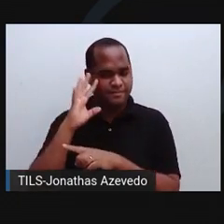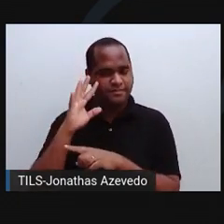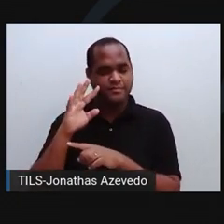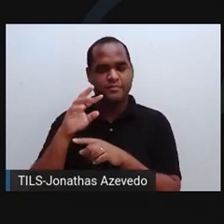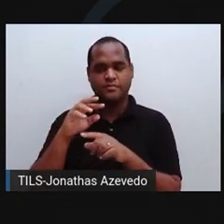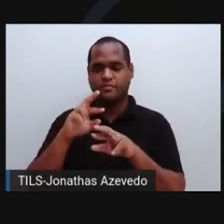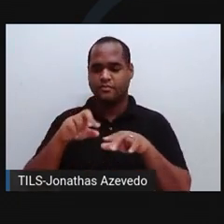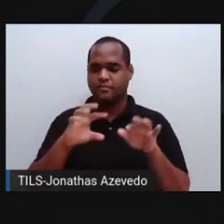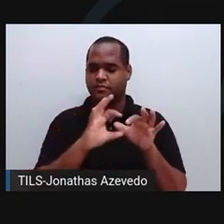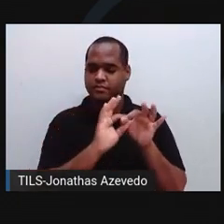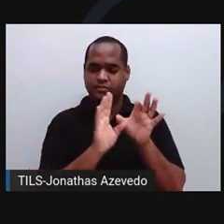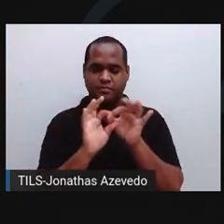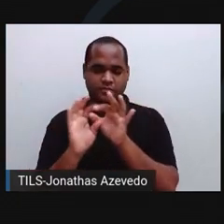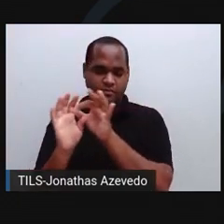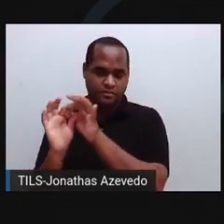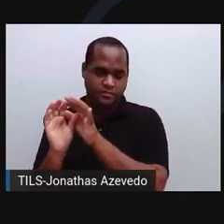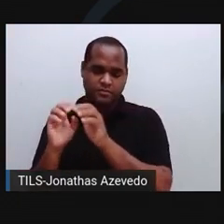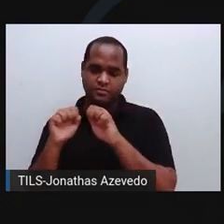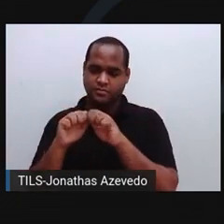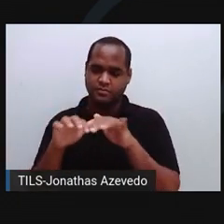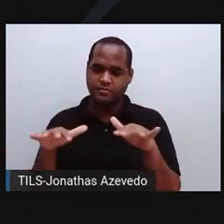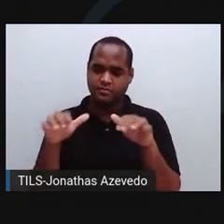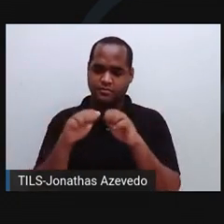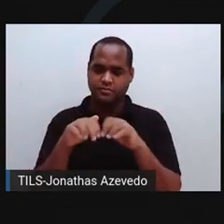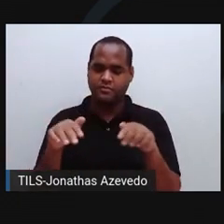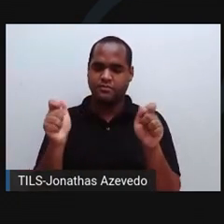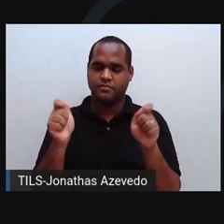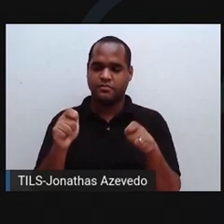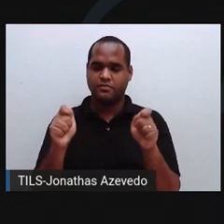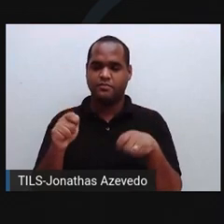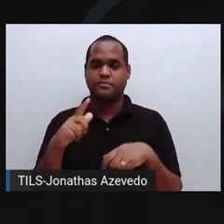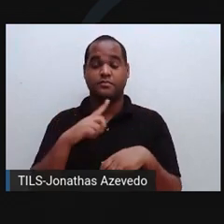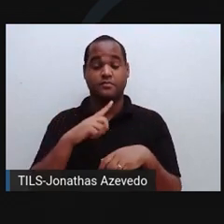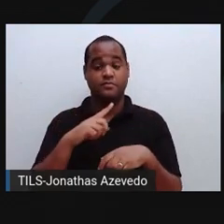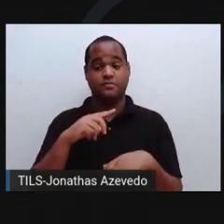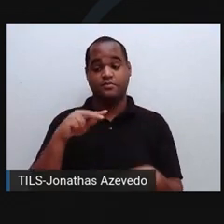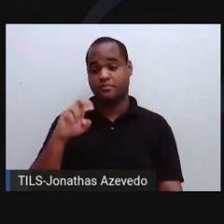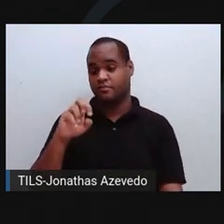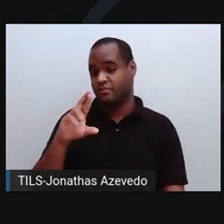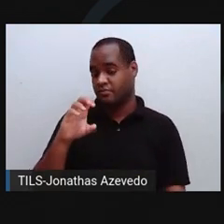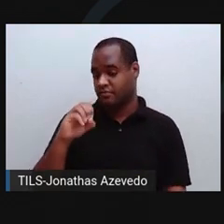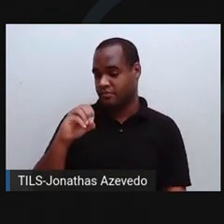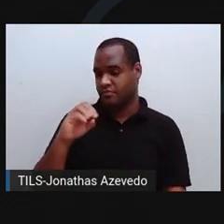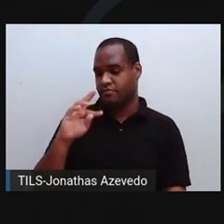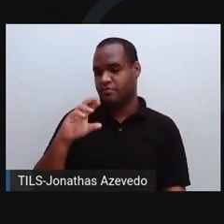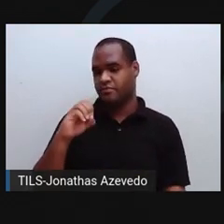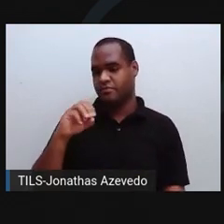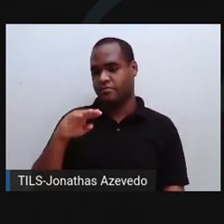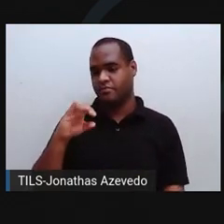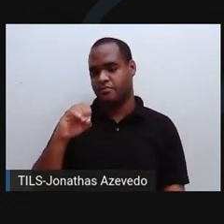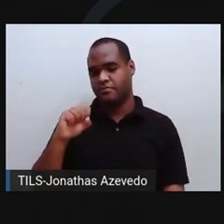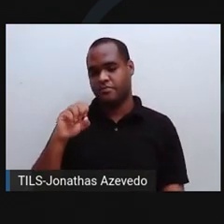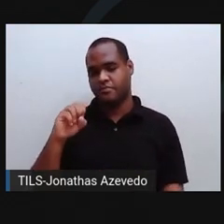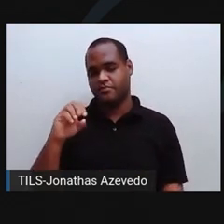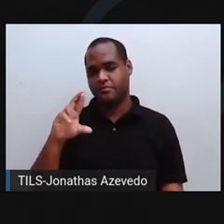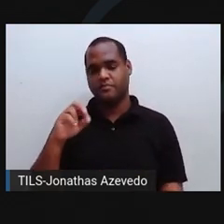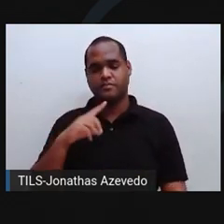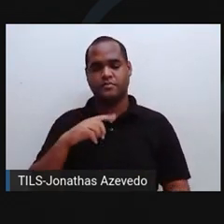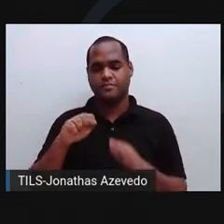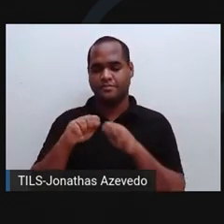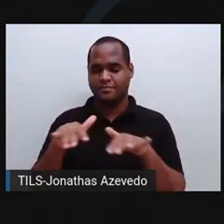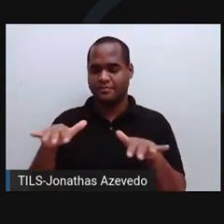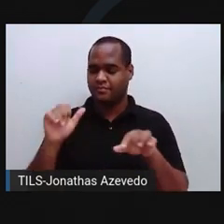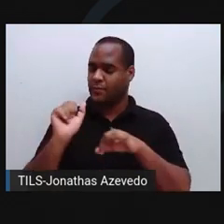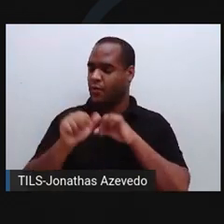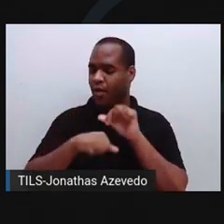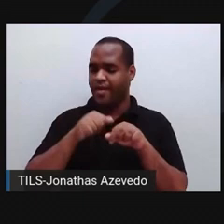para a fenda sináptica. Os neurotransmissores afetam o neurônio pós-sináptico, mudando a distribuição de cargas